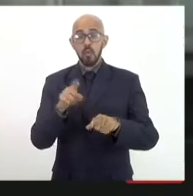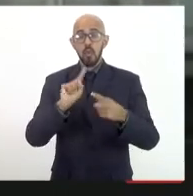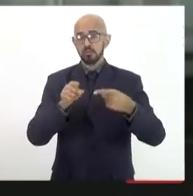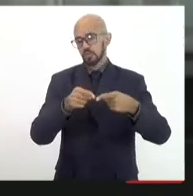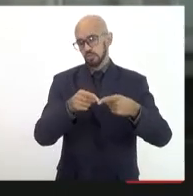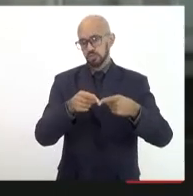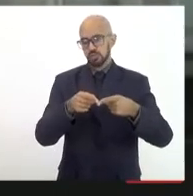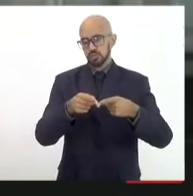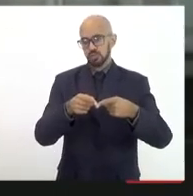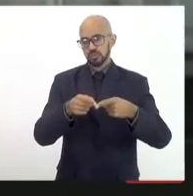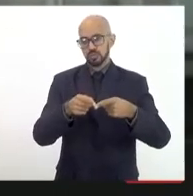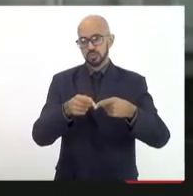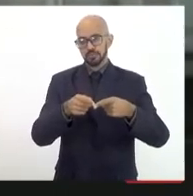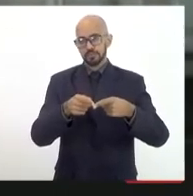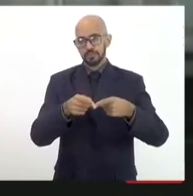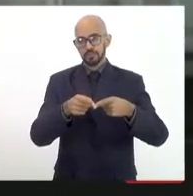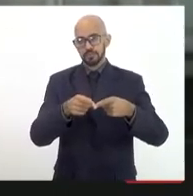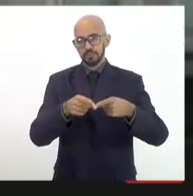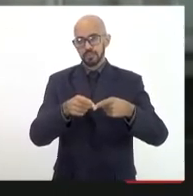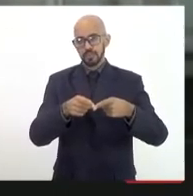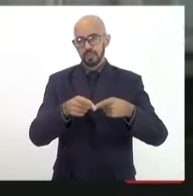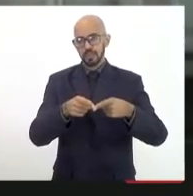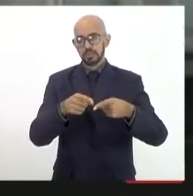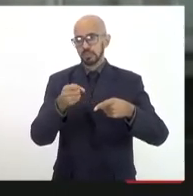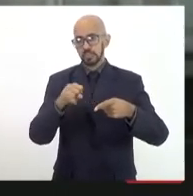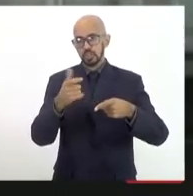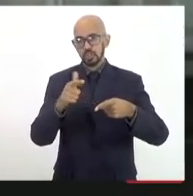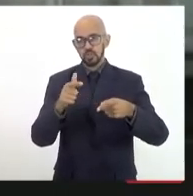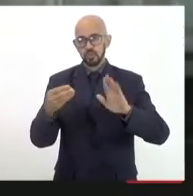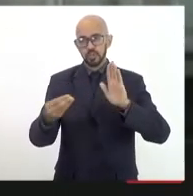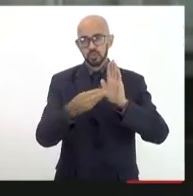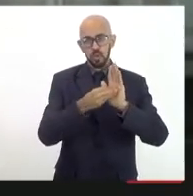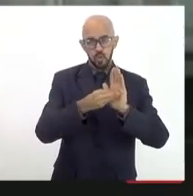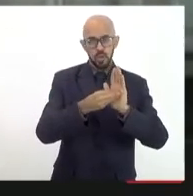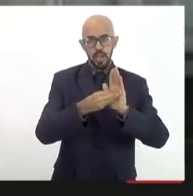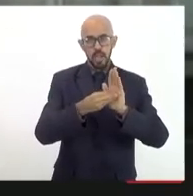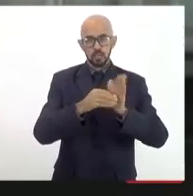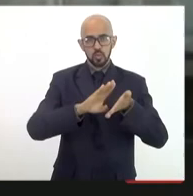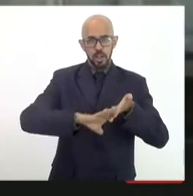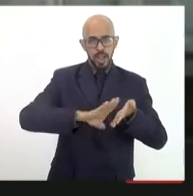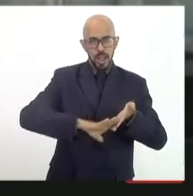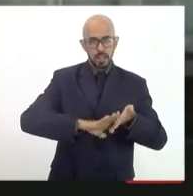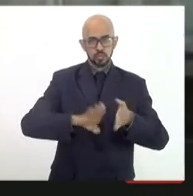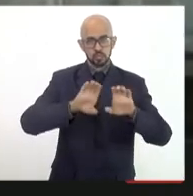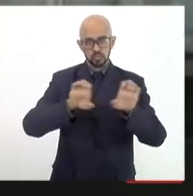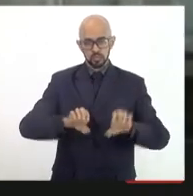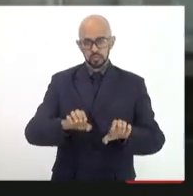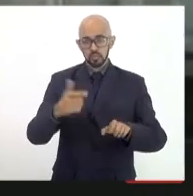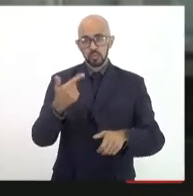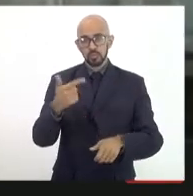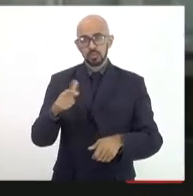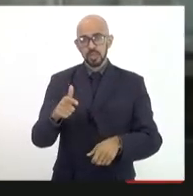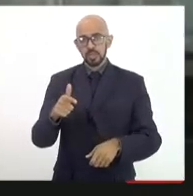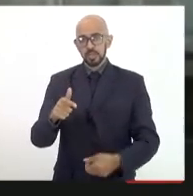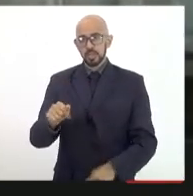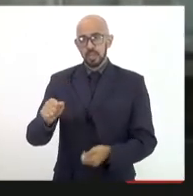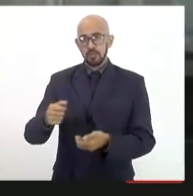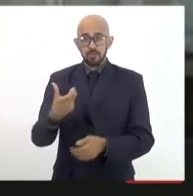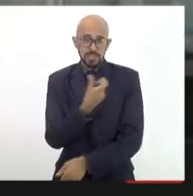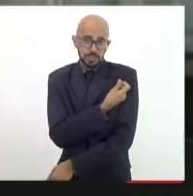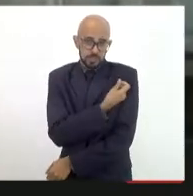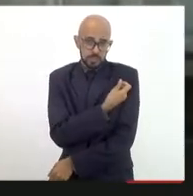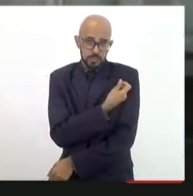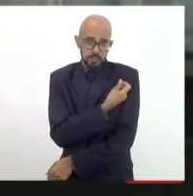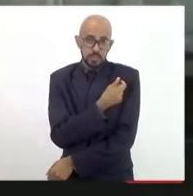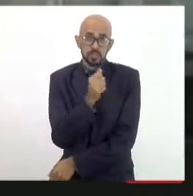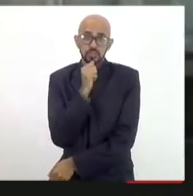tivesse enfatizado gasto estrutural, hoje o Brasil não teria vacina, não temos ventilador, já estava sinalizado há